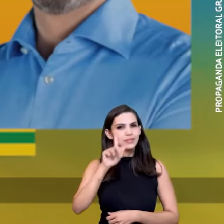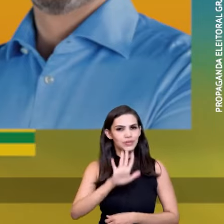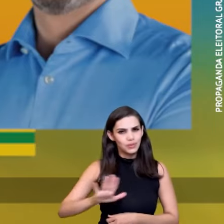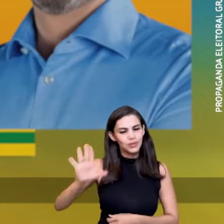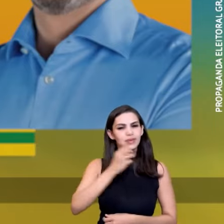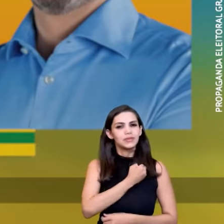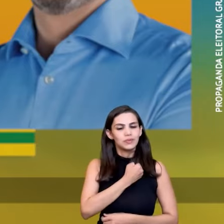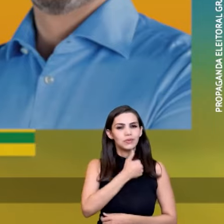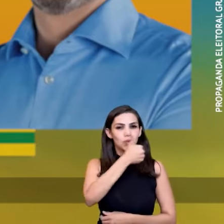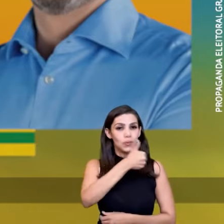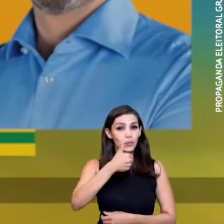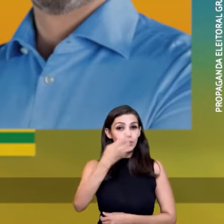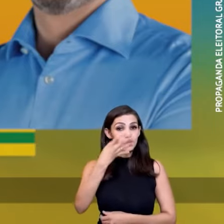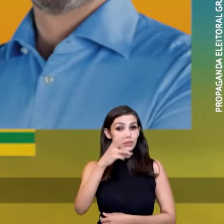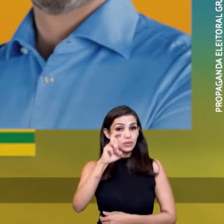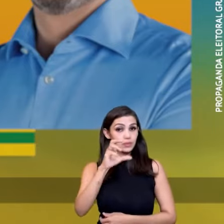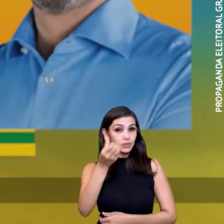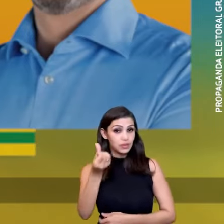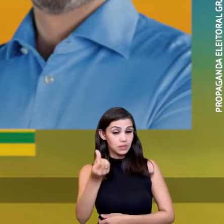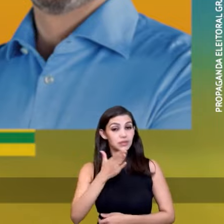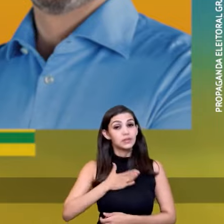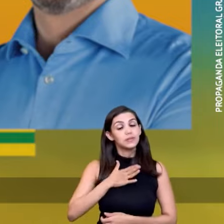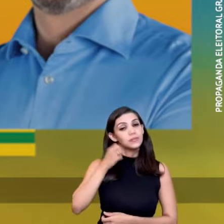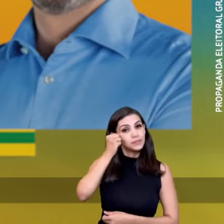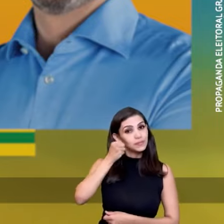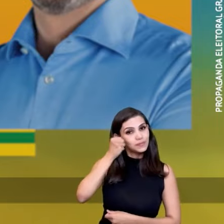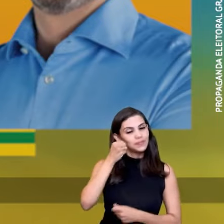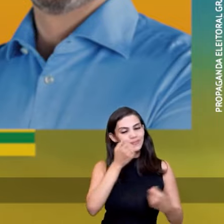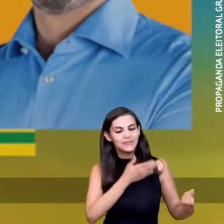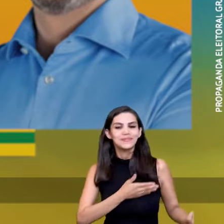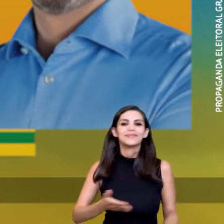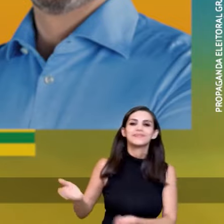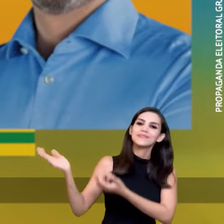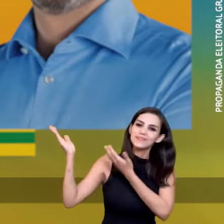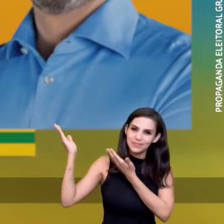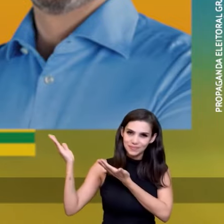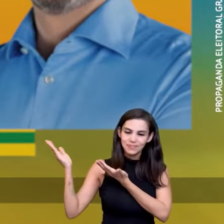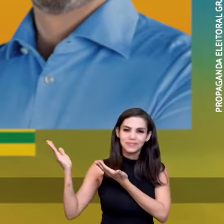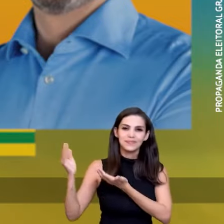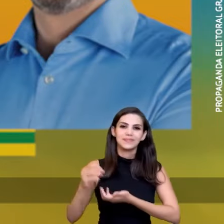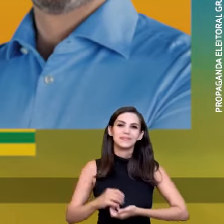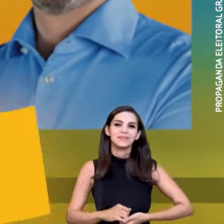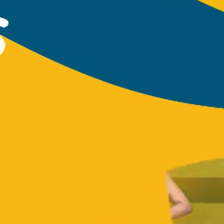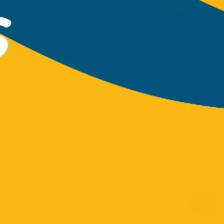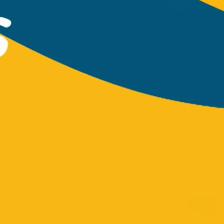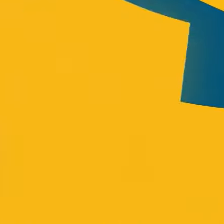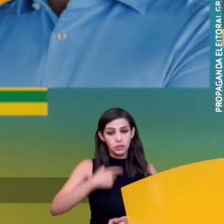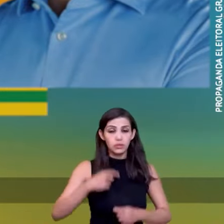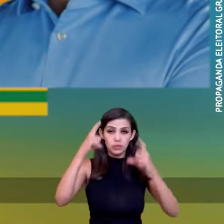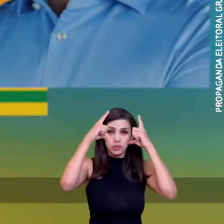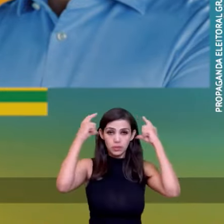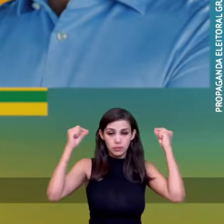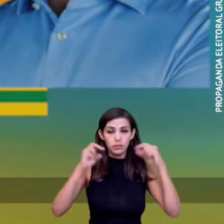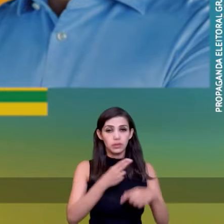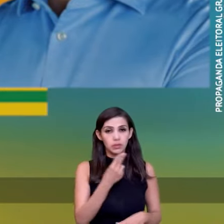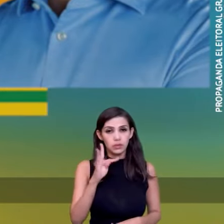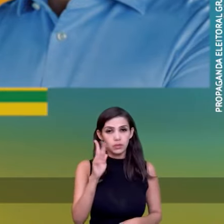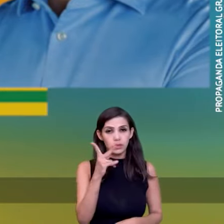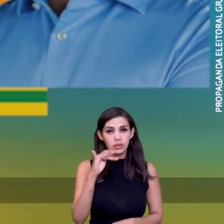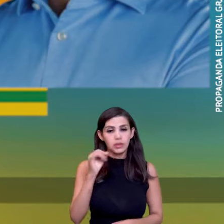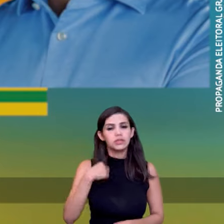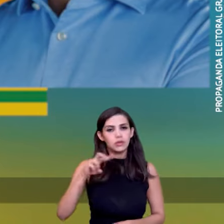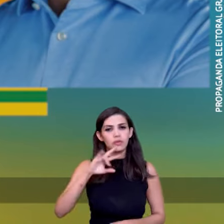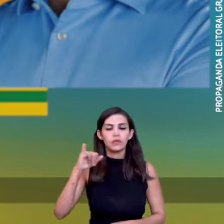Goiás, com o número 11-4-5-6. E o meu senador é Baldi. Sou a enfermeira Thaís